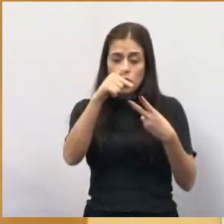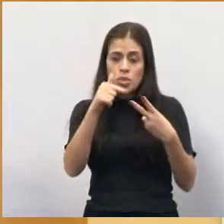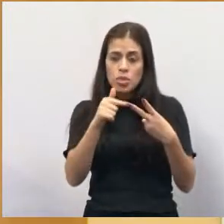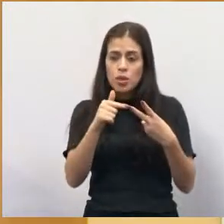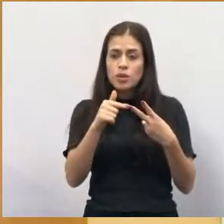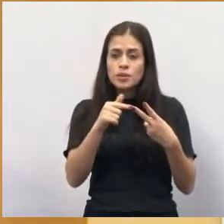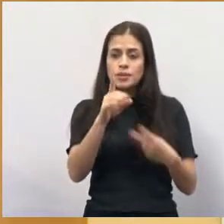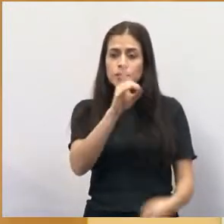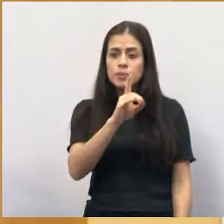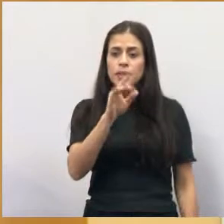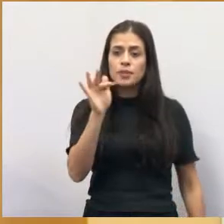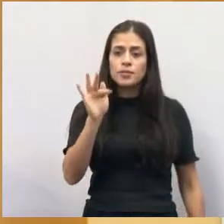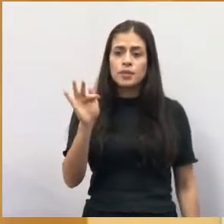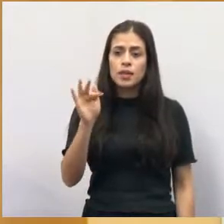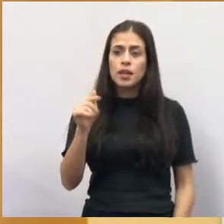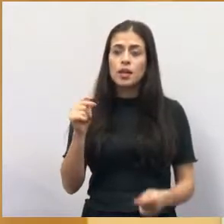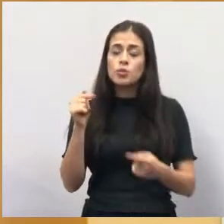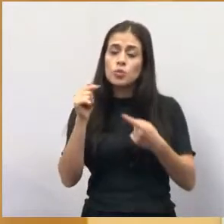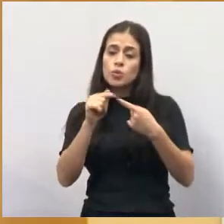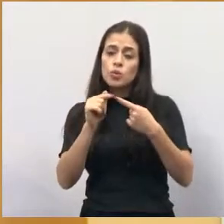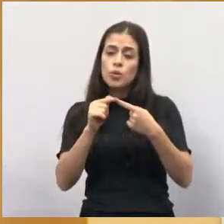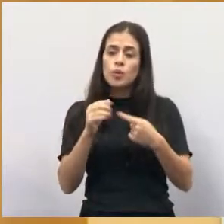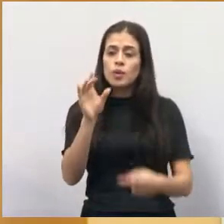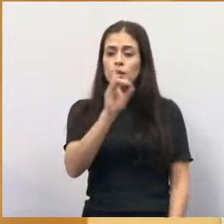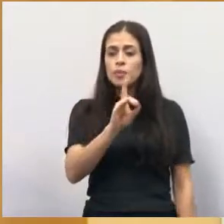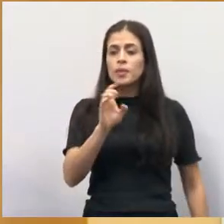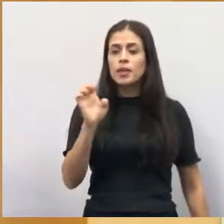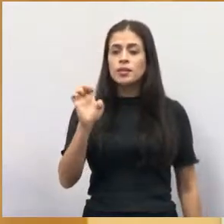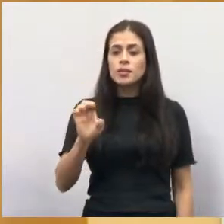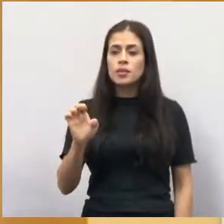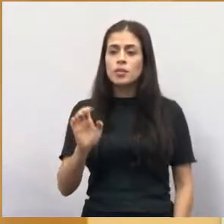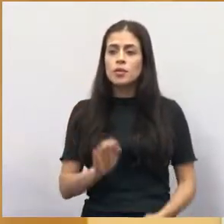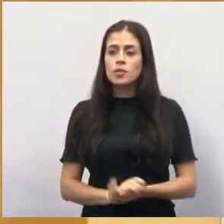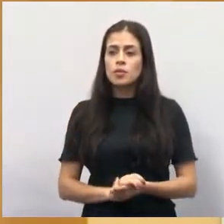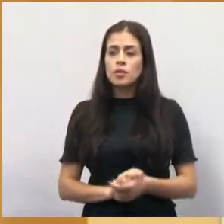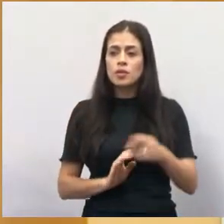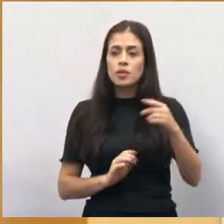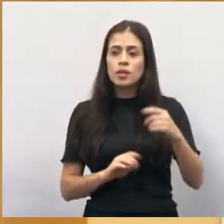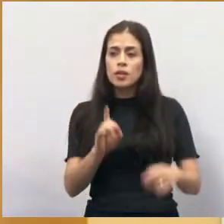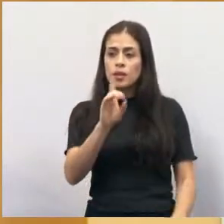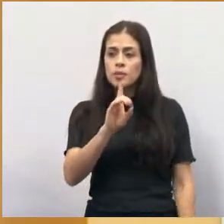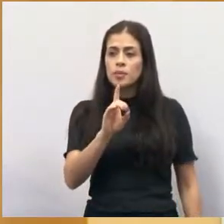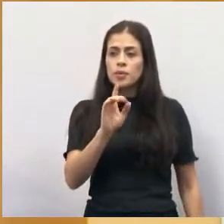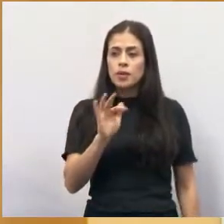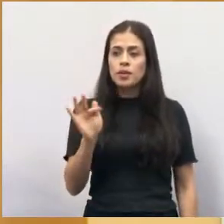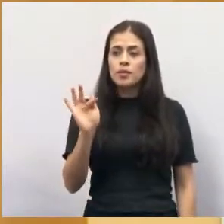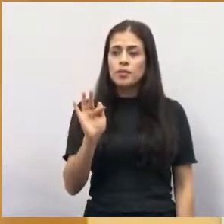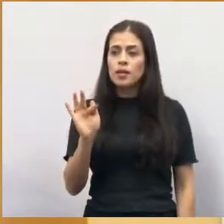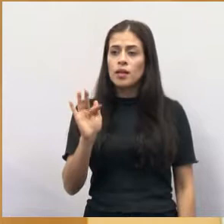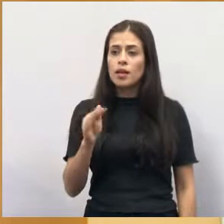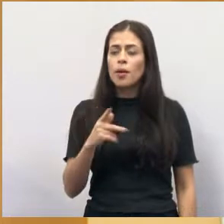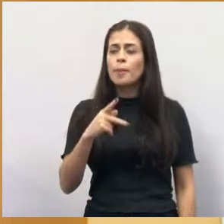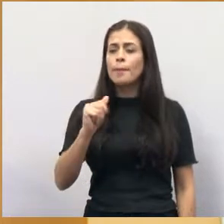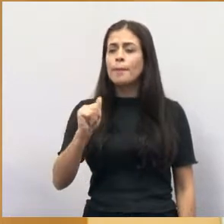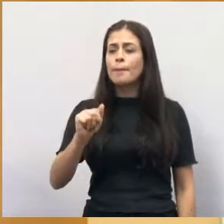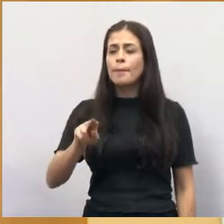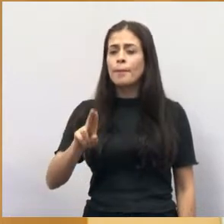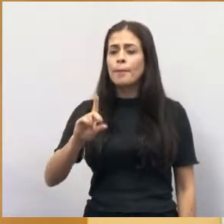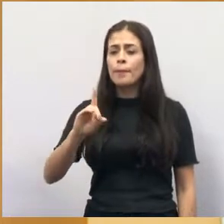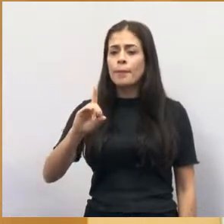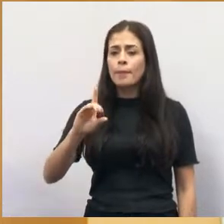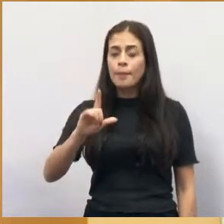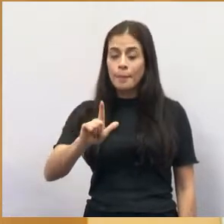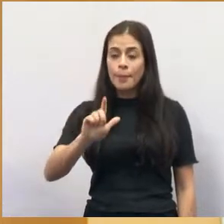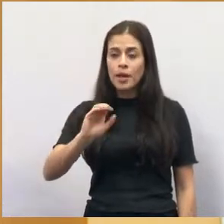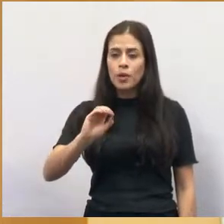federais e um deputado estadual. O deputado federal Paulo Teixeira, que foi reeleito deputado com